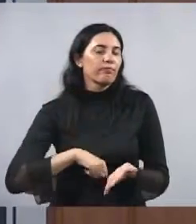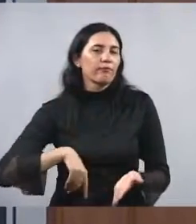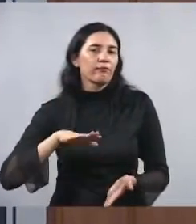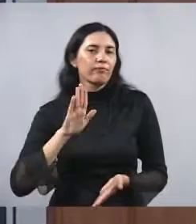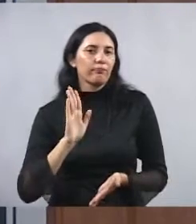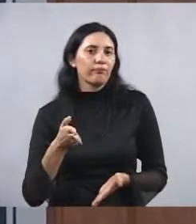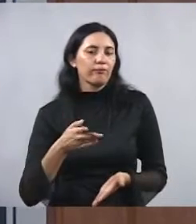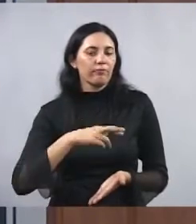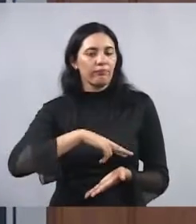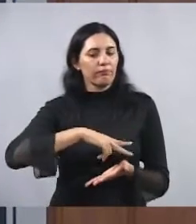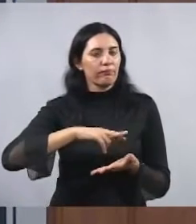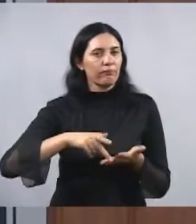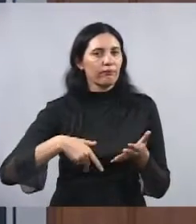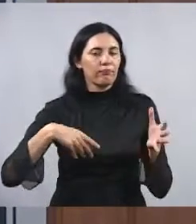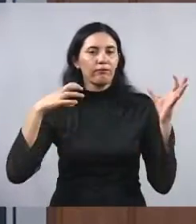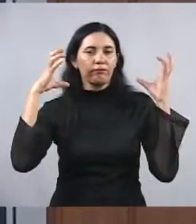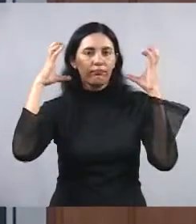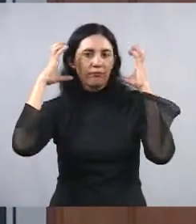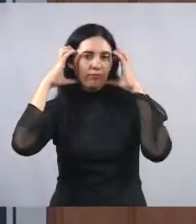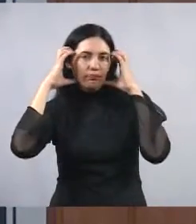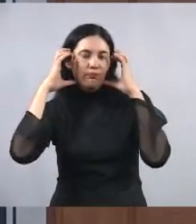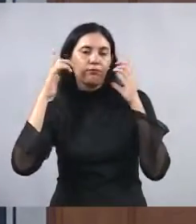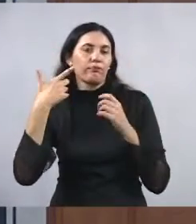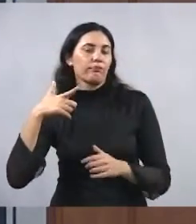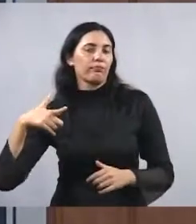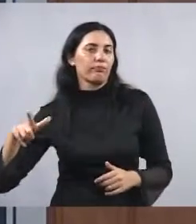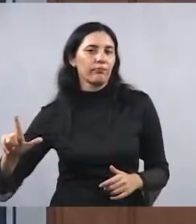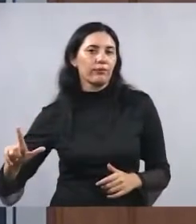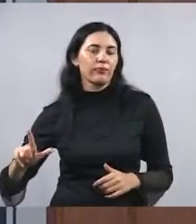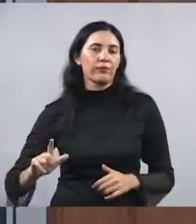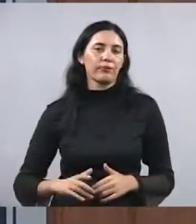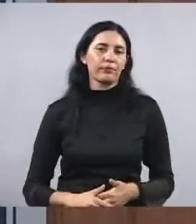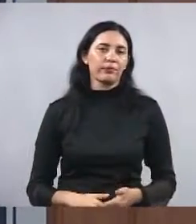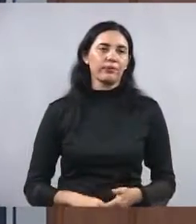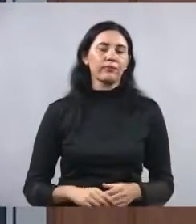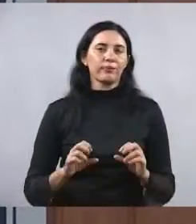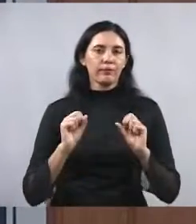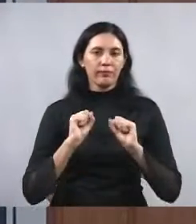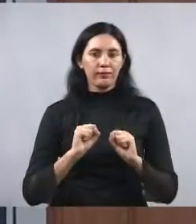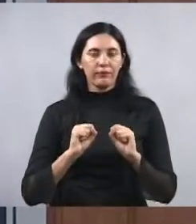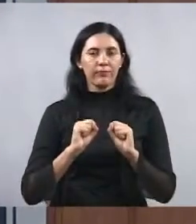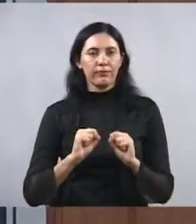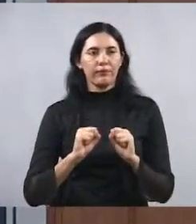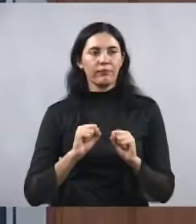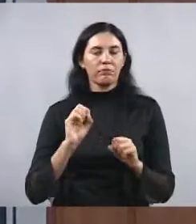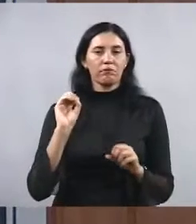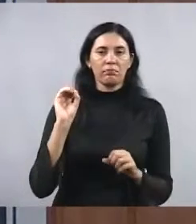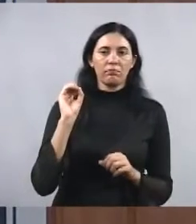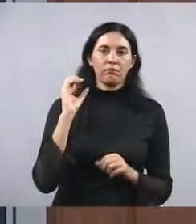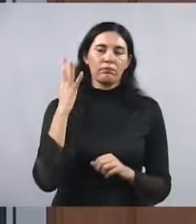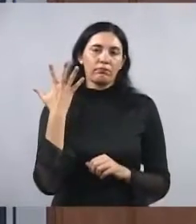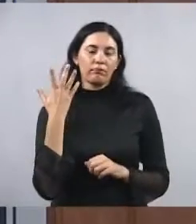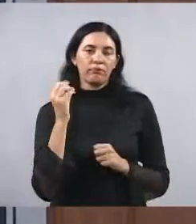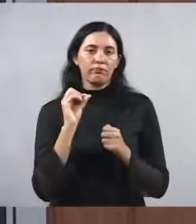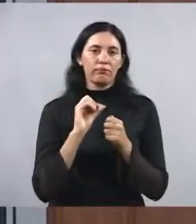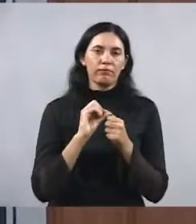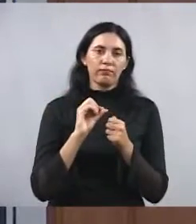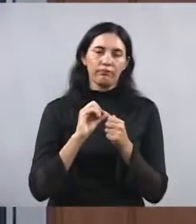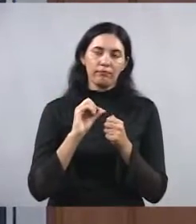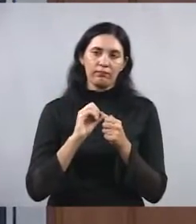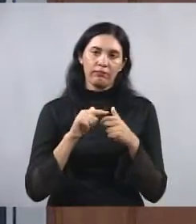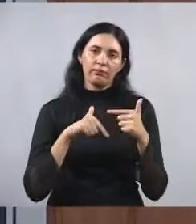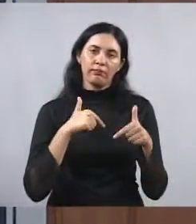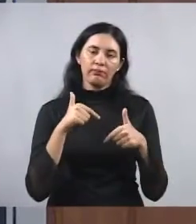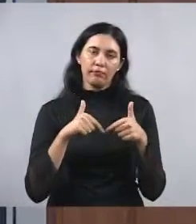equipamentos, audiômetros e outros, enfim, que podem eventualmente executar esse